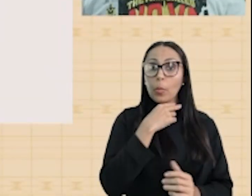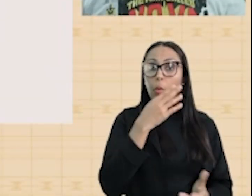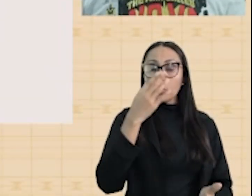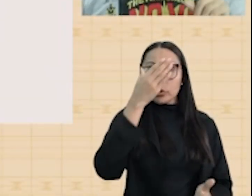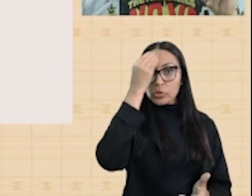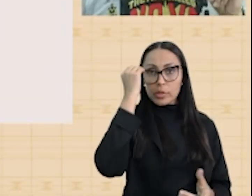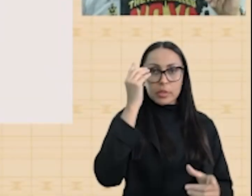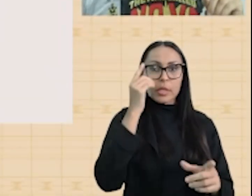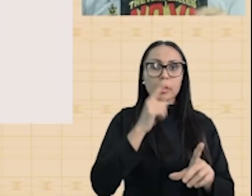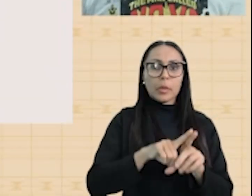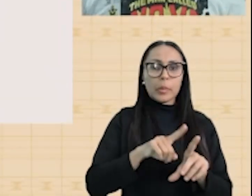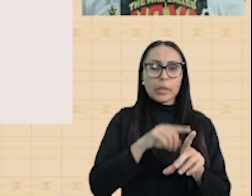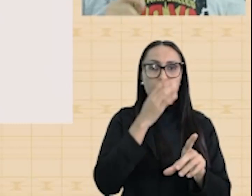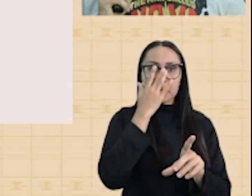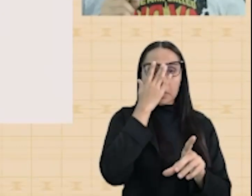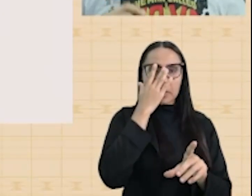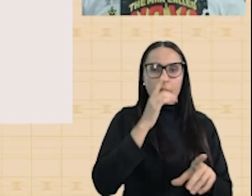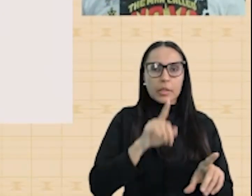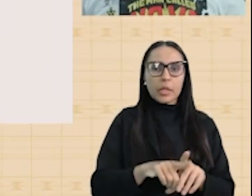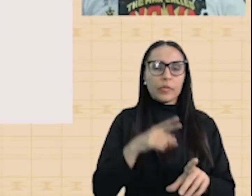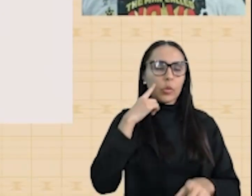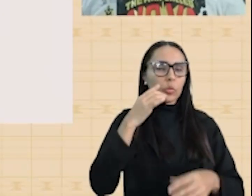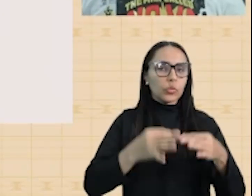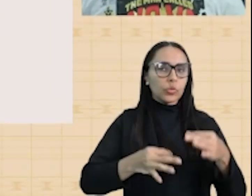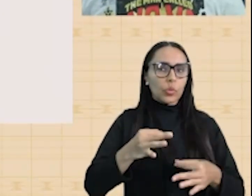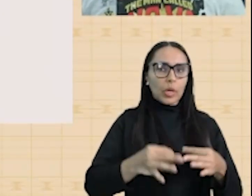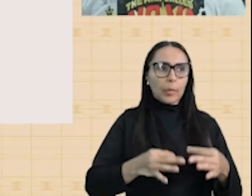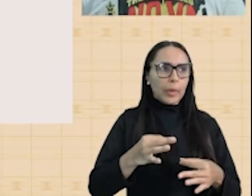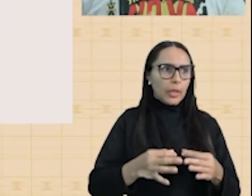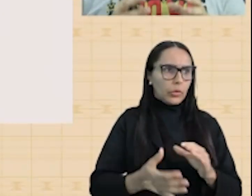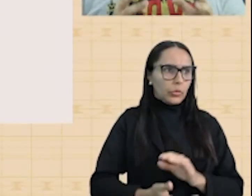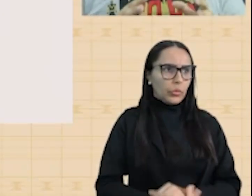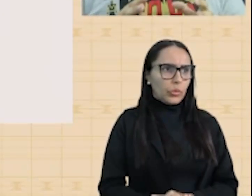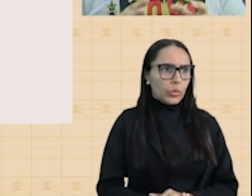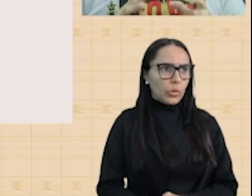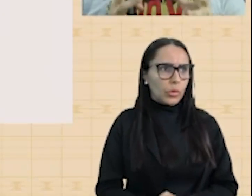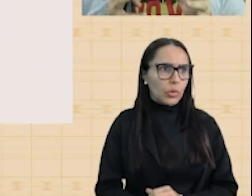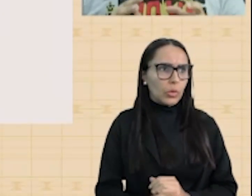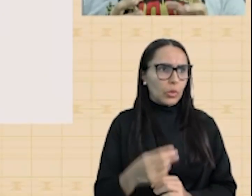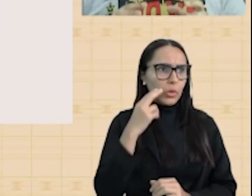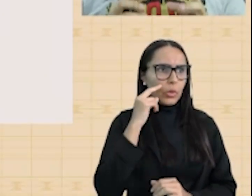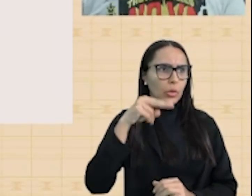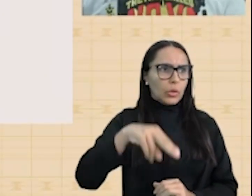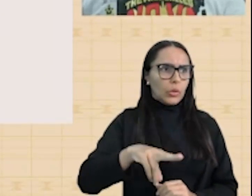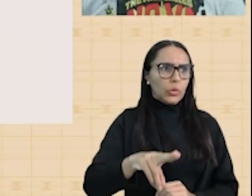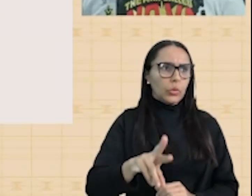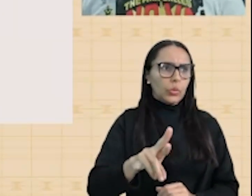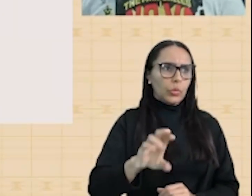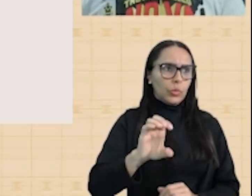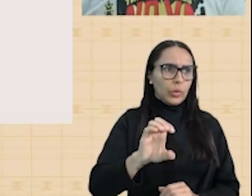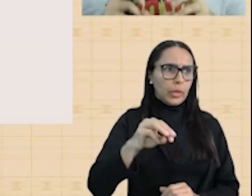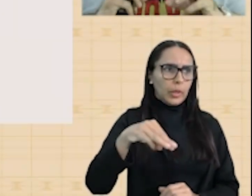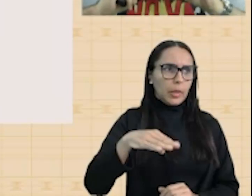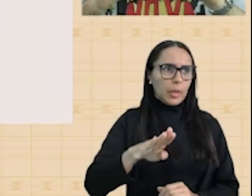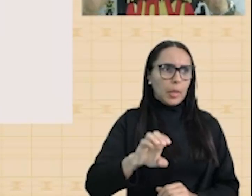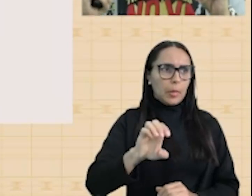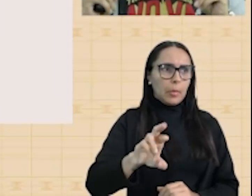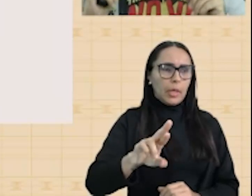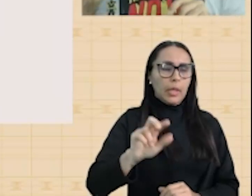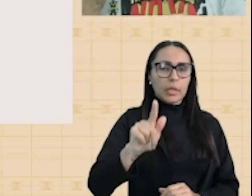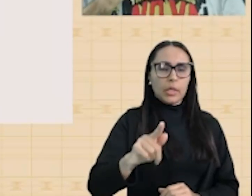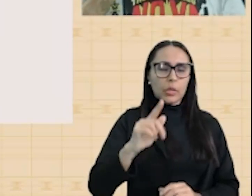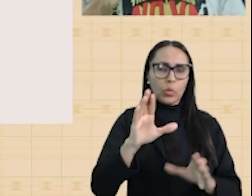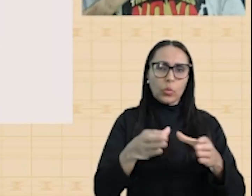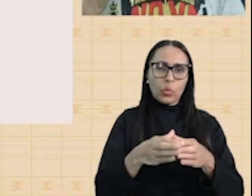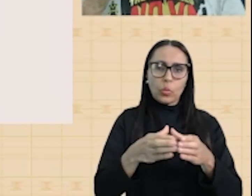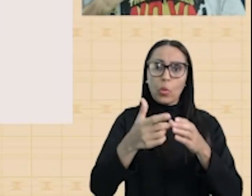também que houve o Holocausto e os julgamentos de Nuremberg. O Holocausto ou o genocídio dos judeus e de outros